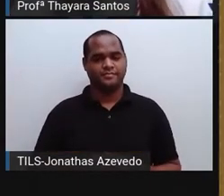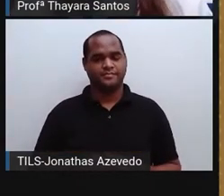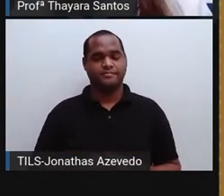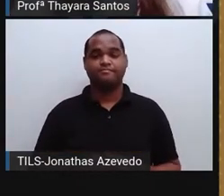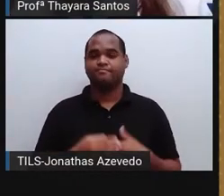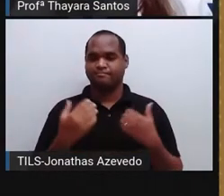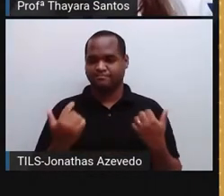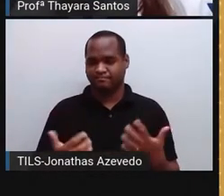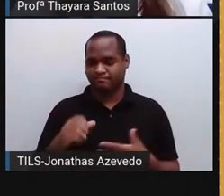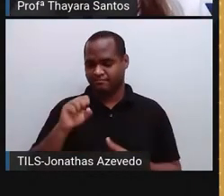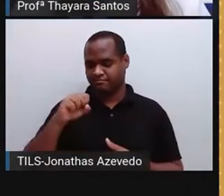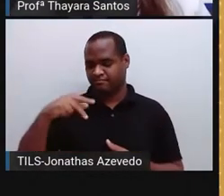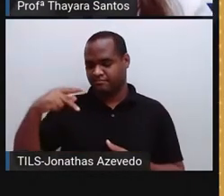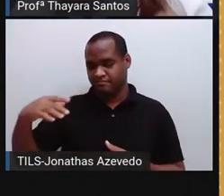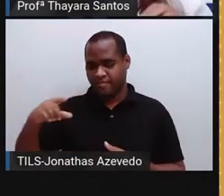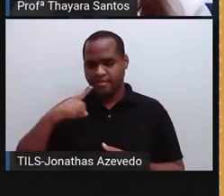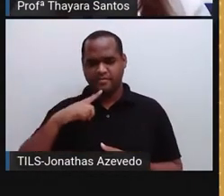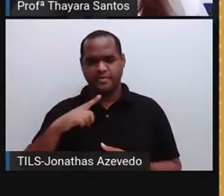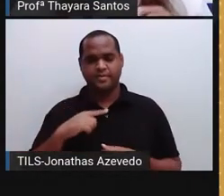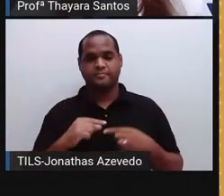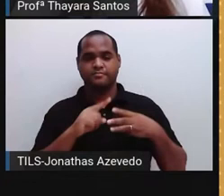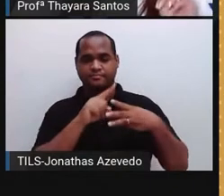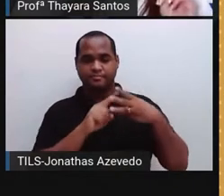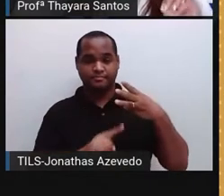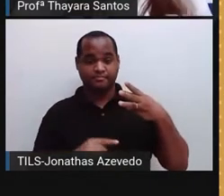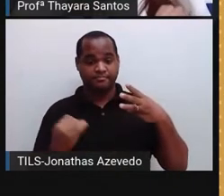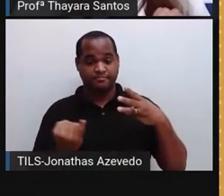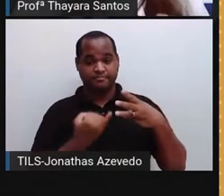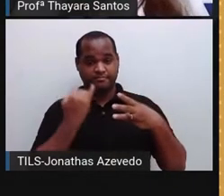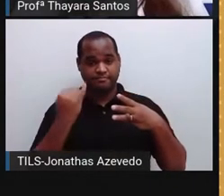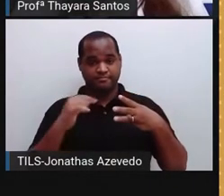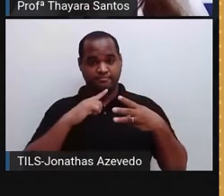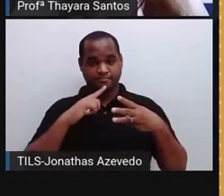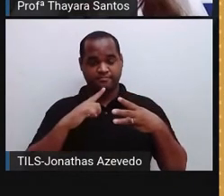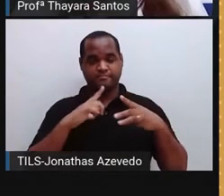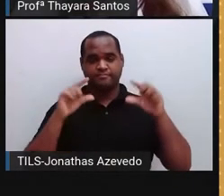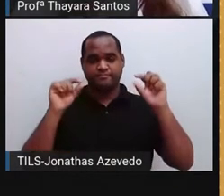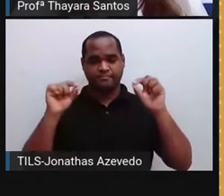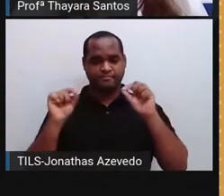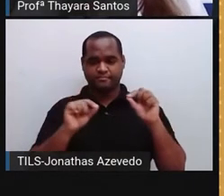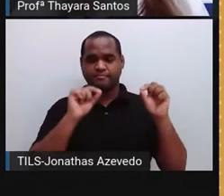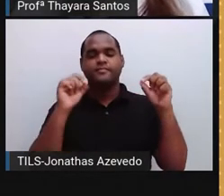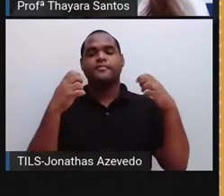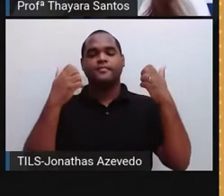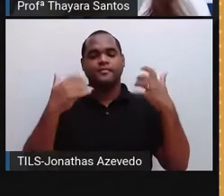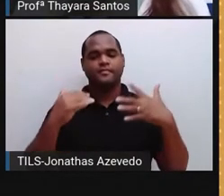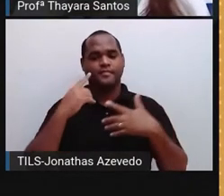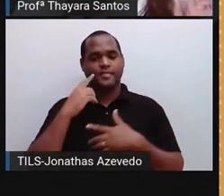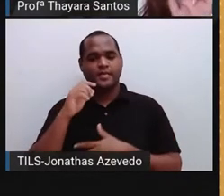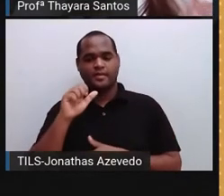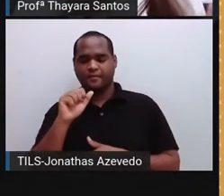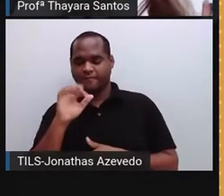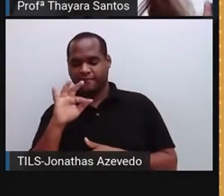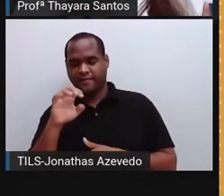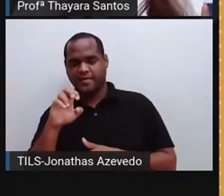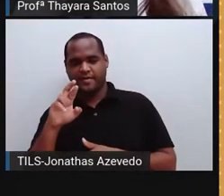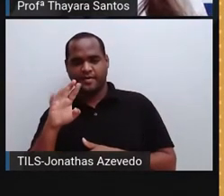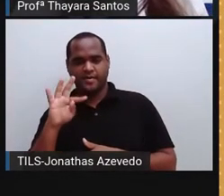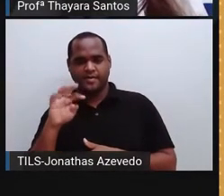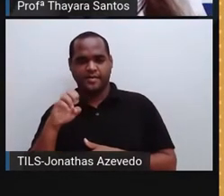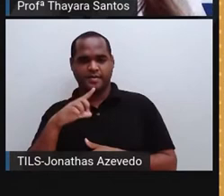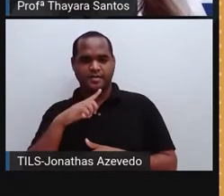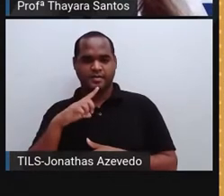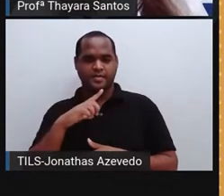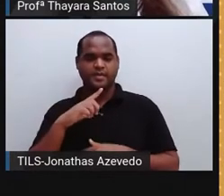Esse sistema nervoso periférico, ele tem três tipos de nervos. Os nervos que a gente chama de aferentes, ou sensitivos,